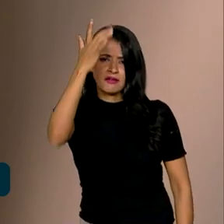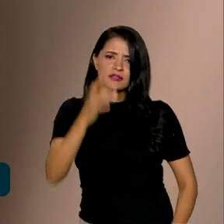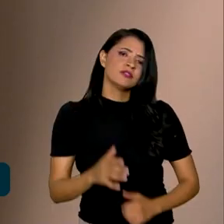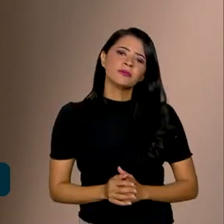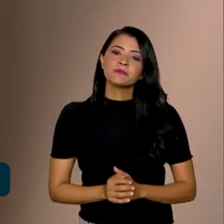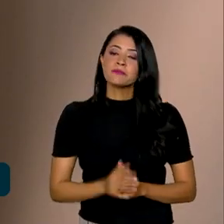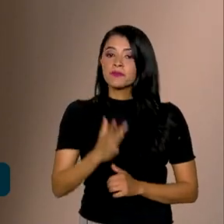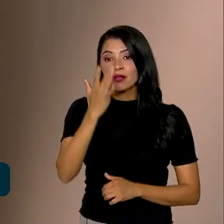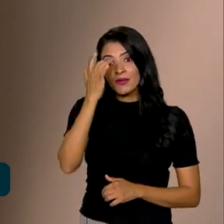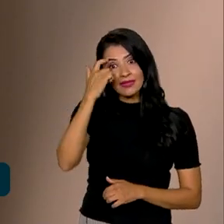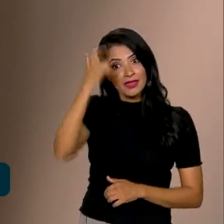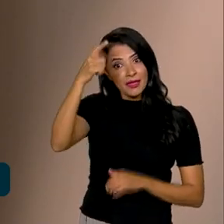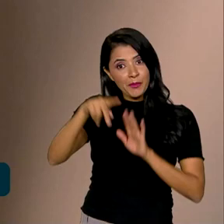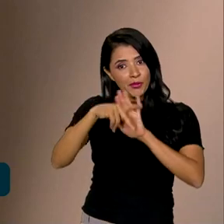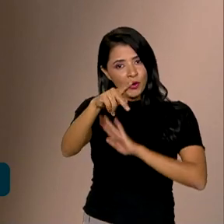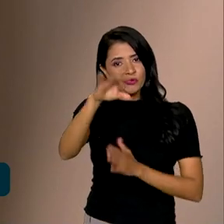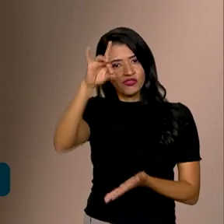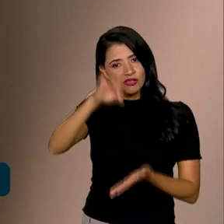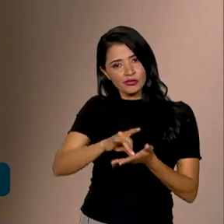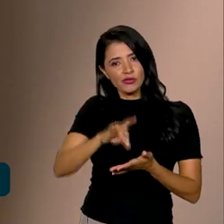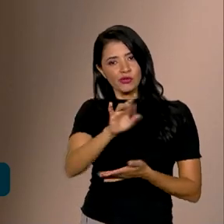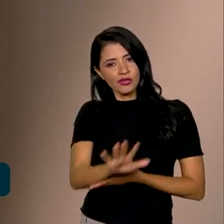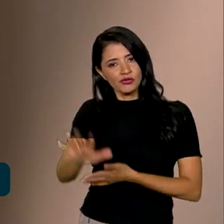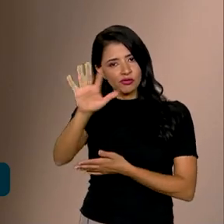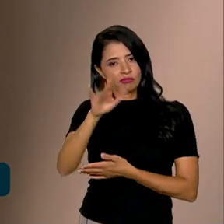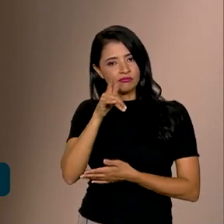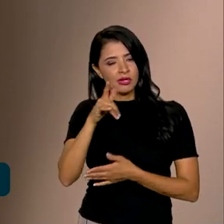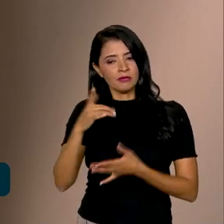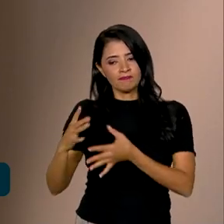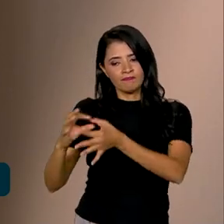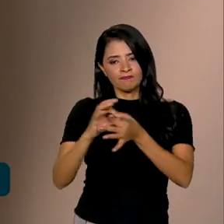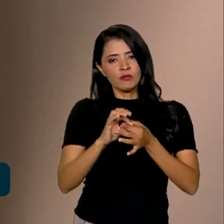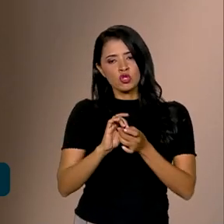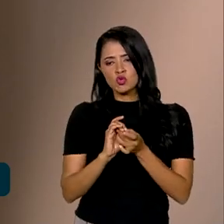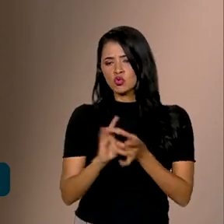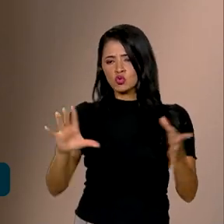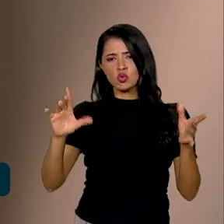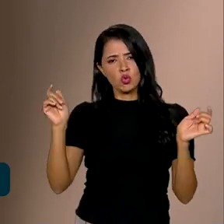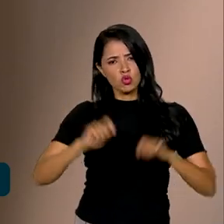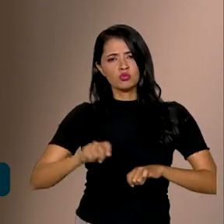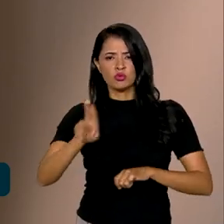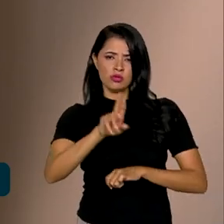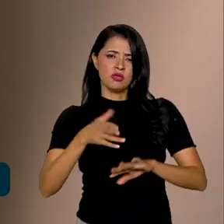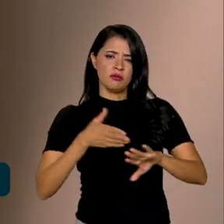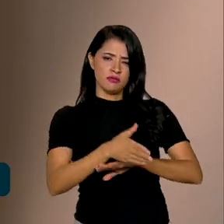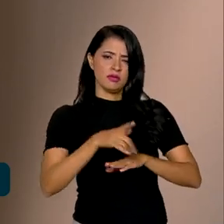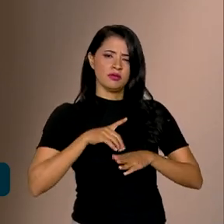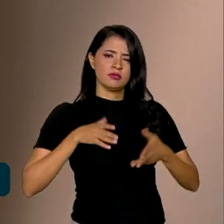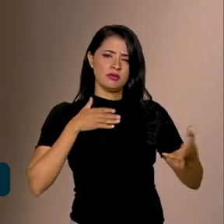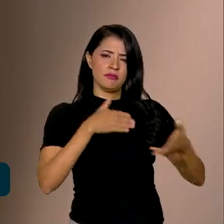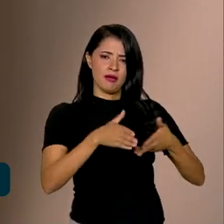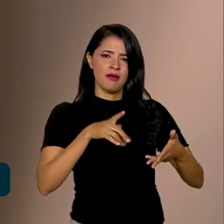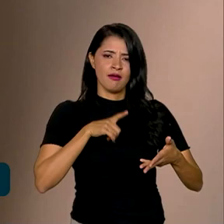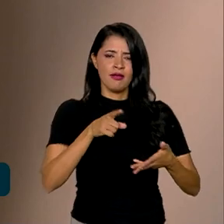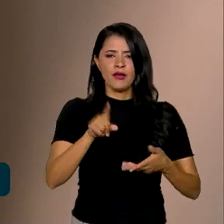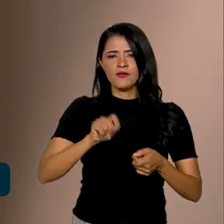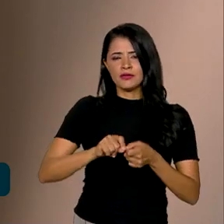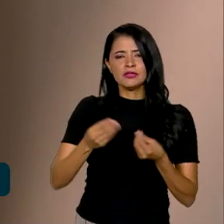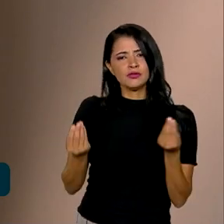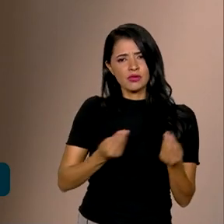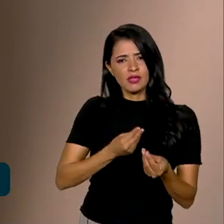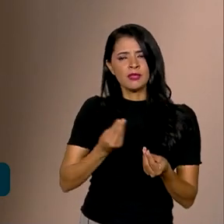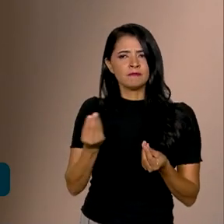a ideia do Tesouro Nacional para justamente democratizar a possibilidade desse investimento, fazendo com que...